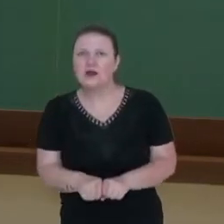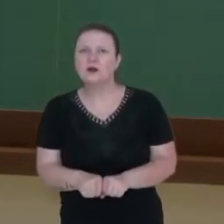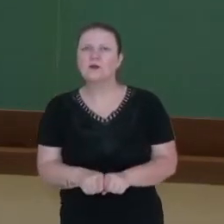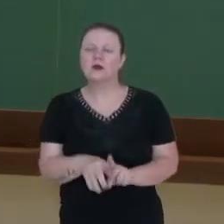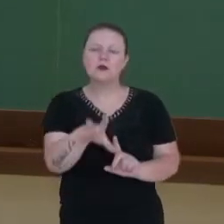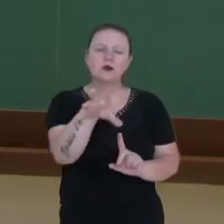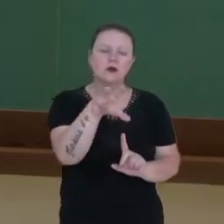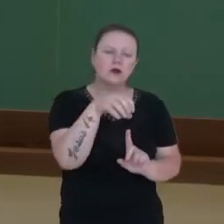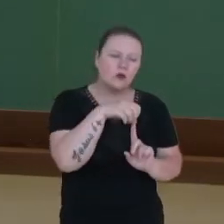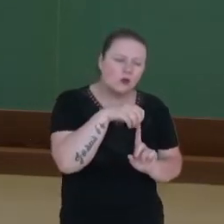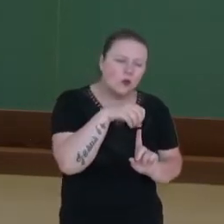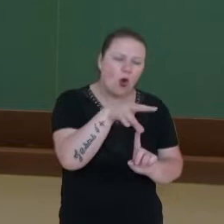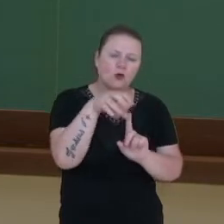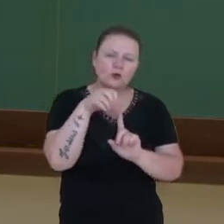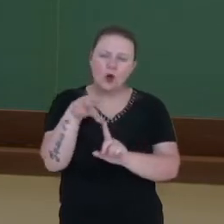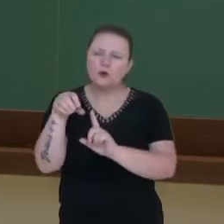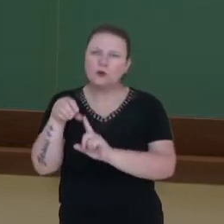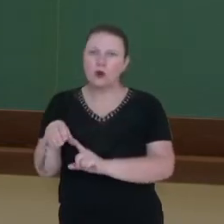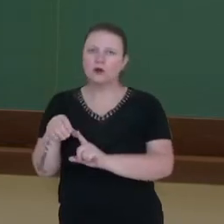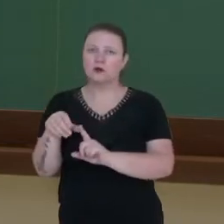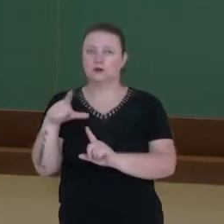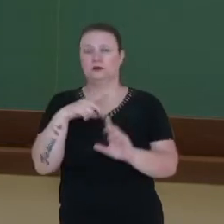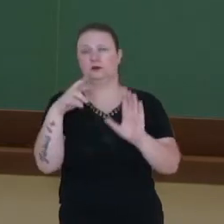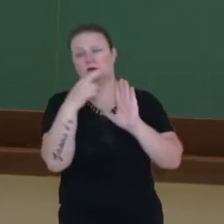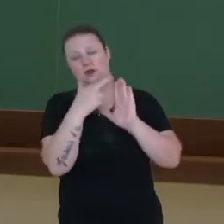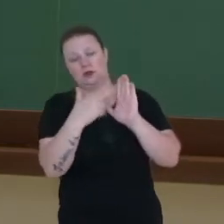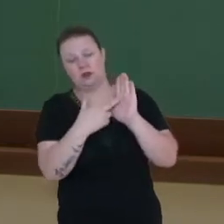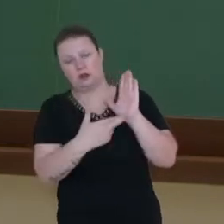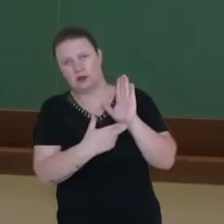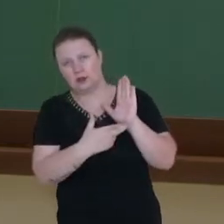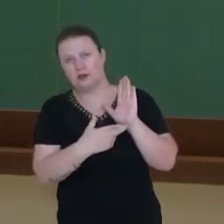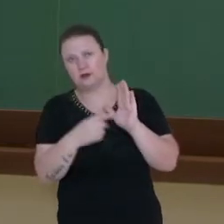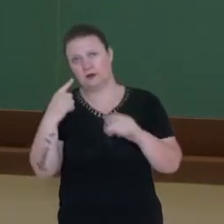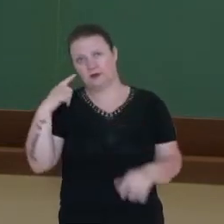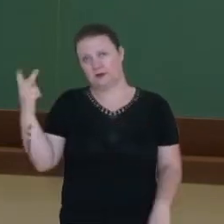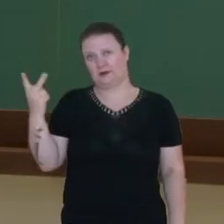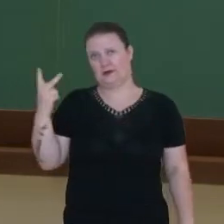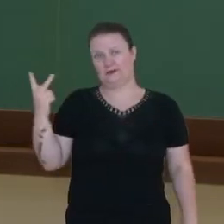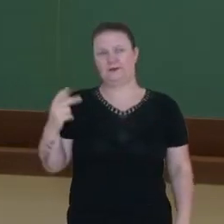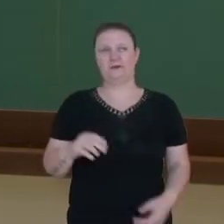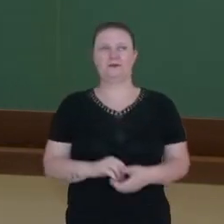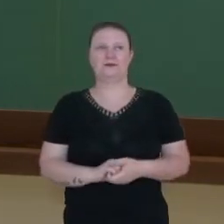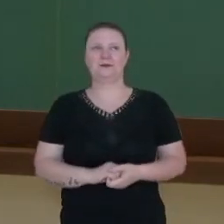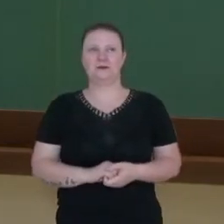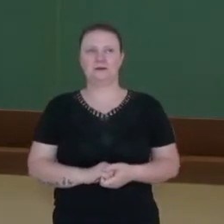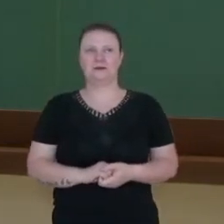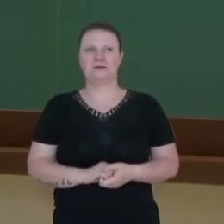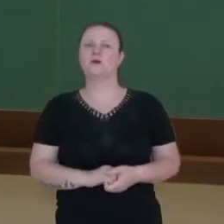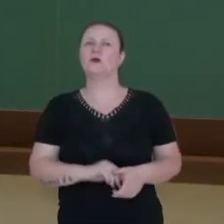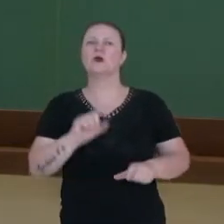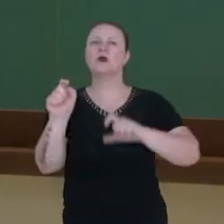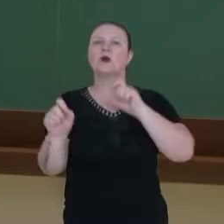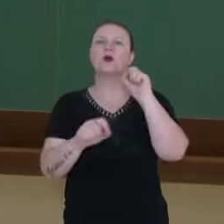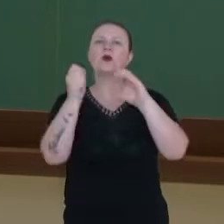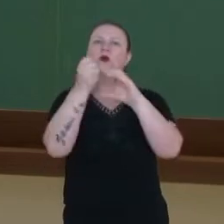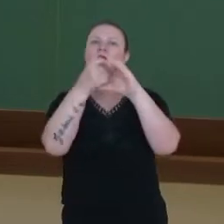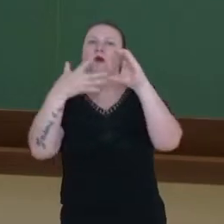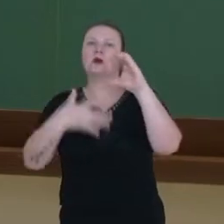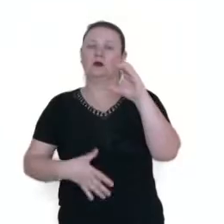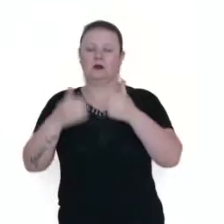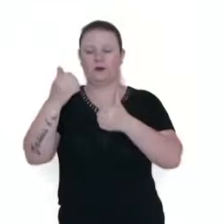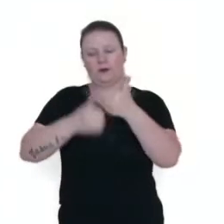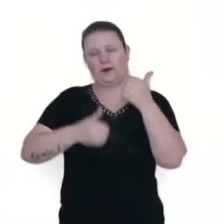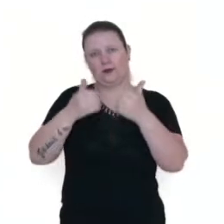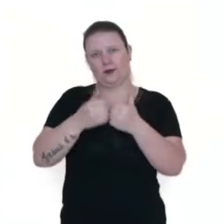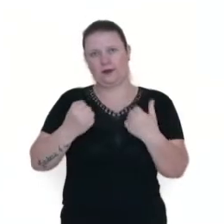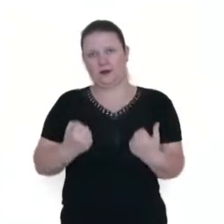conhecimento para as regras do beisebol e até mesmo do softball. Então, qual que é a característica dos esportes